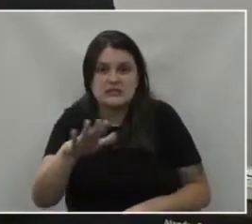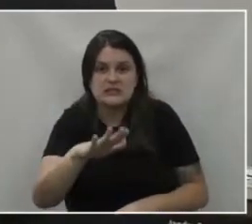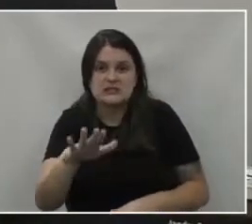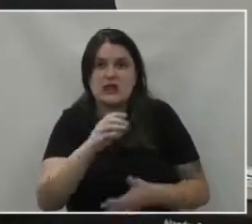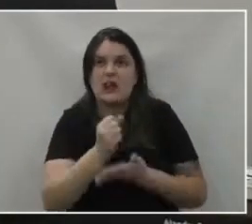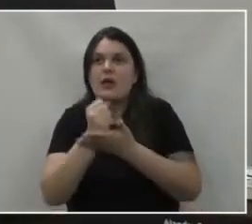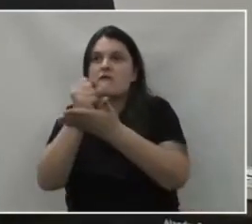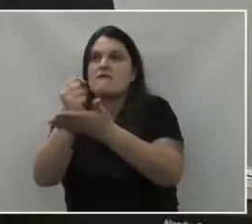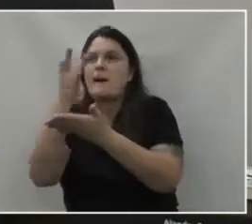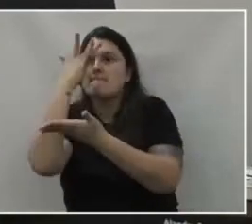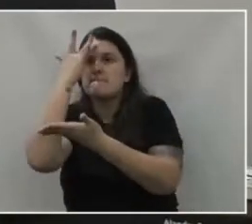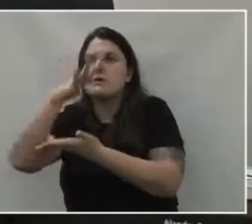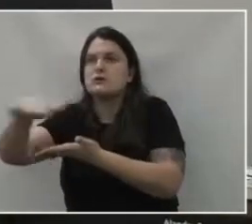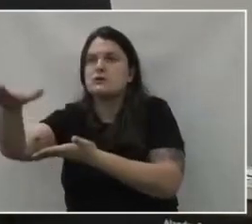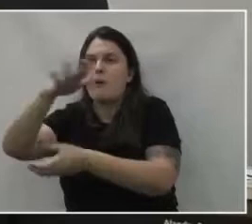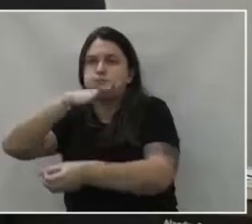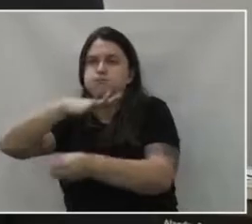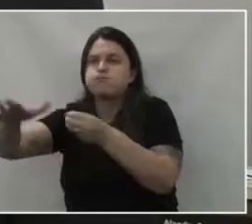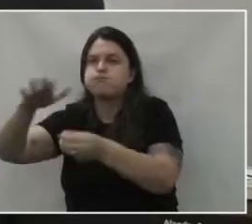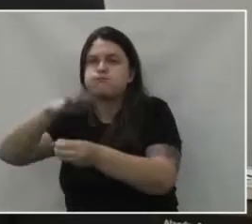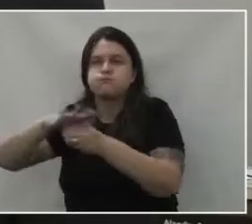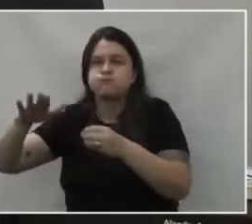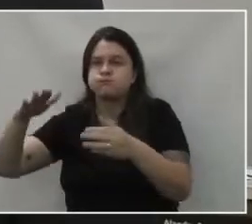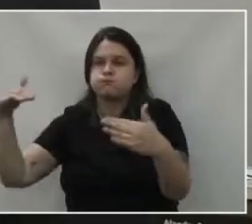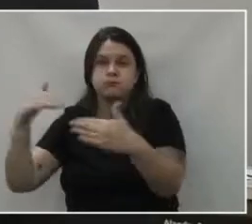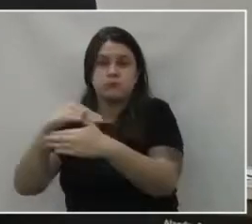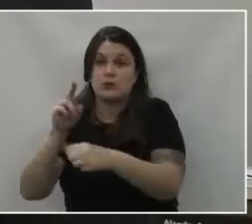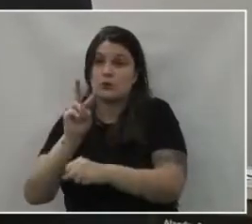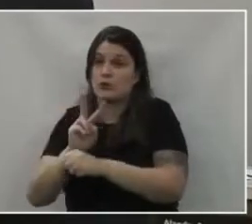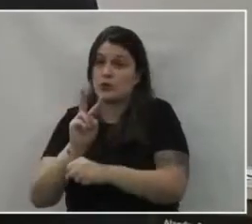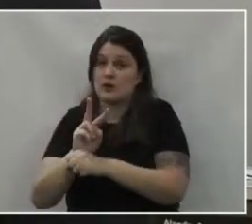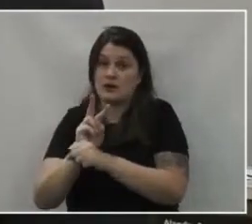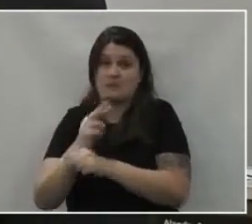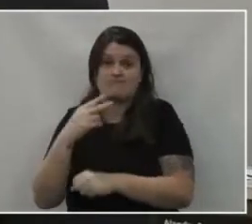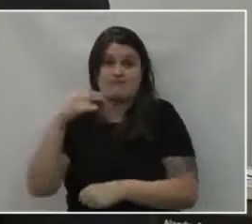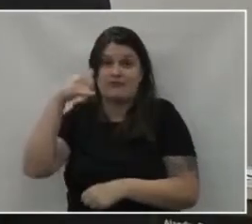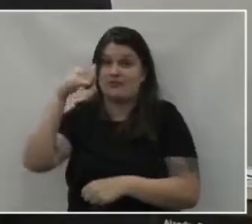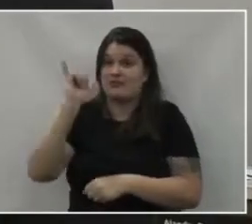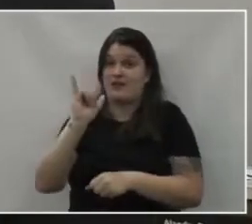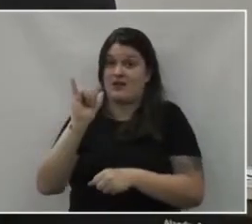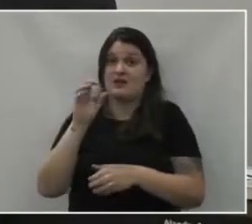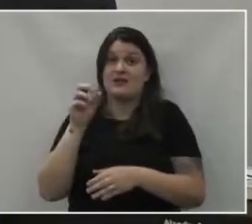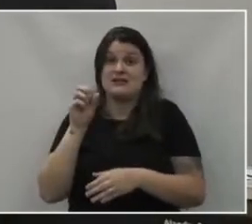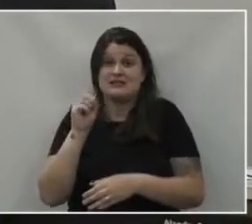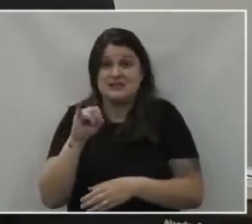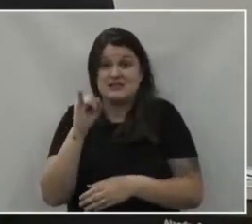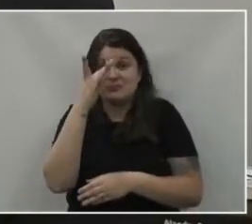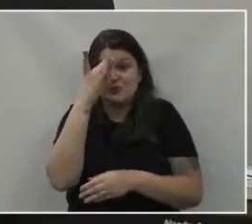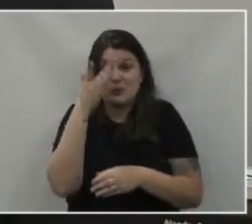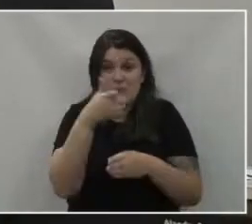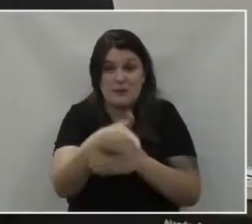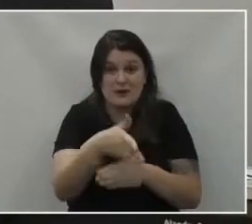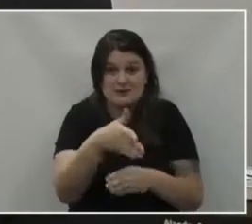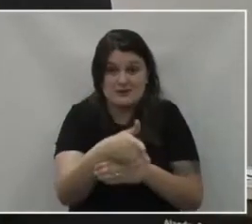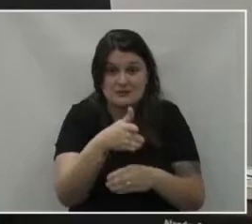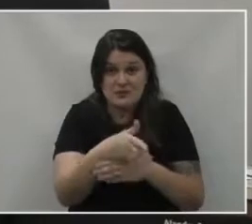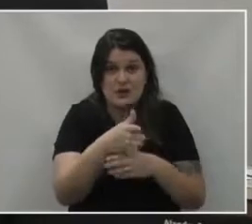levar a locais de grande aglomeração e quem participar de local de grande aglomeração